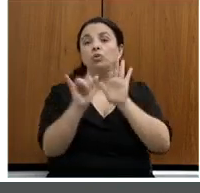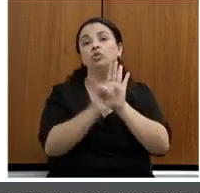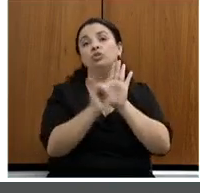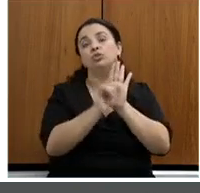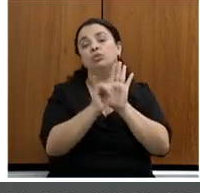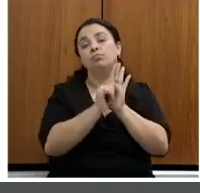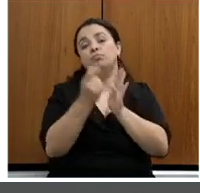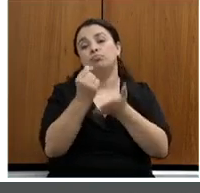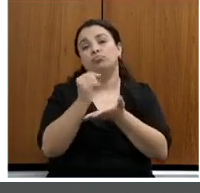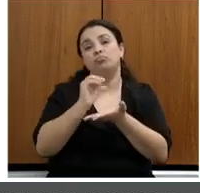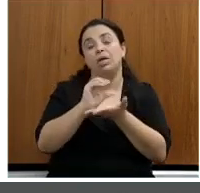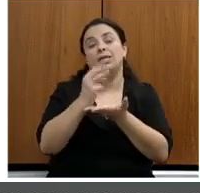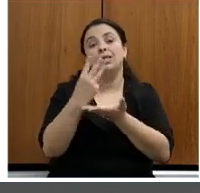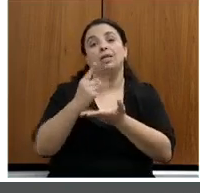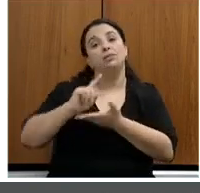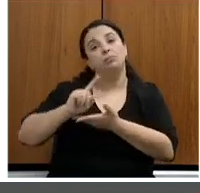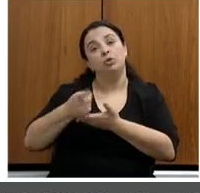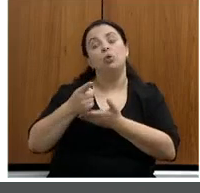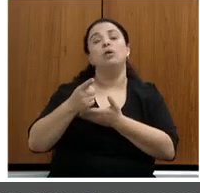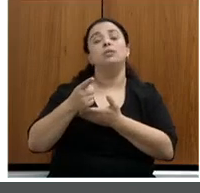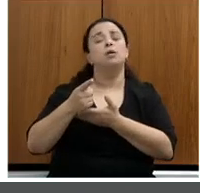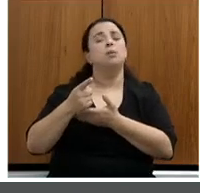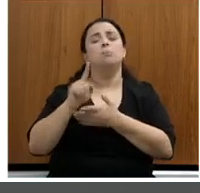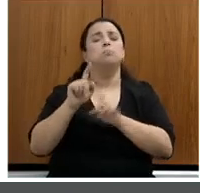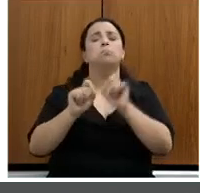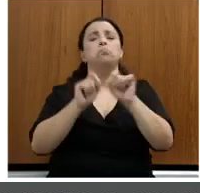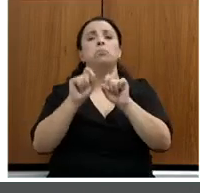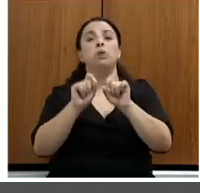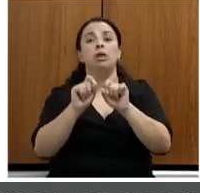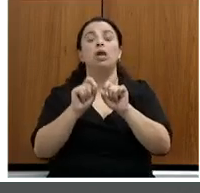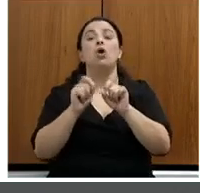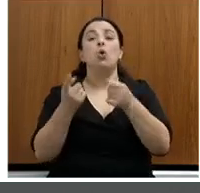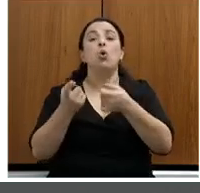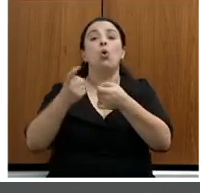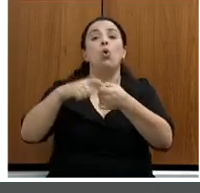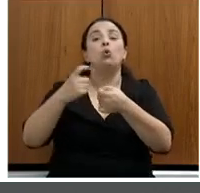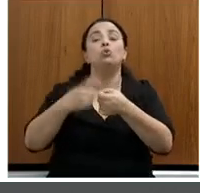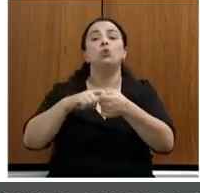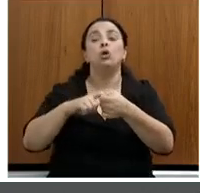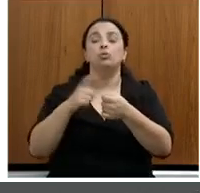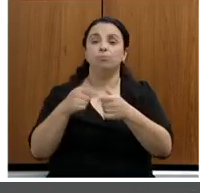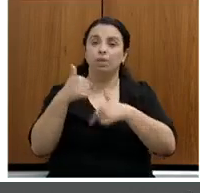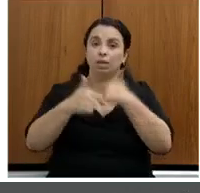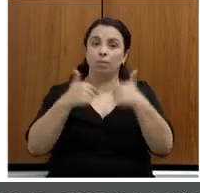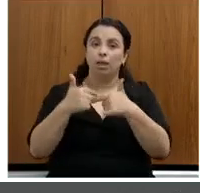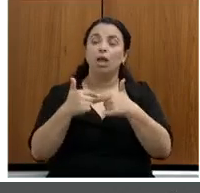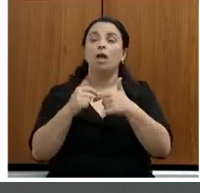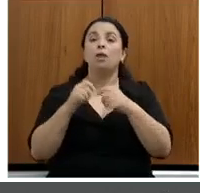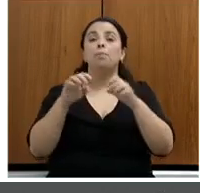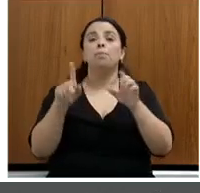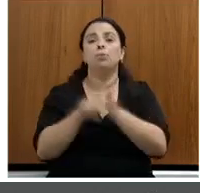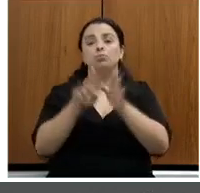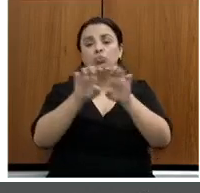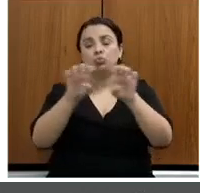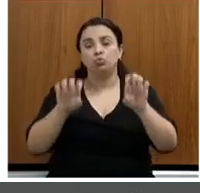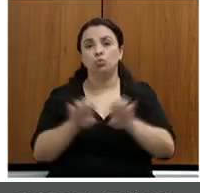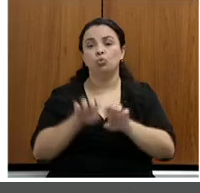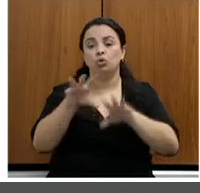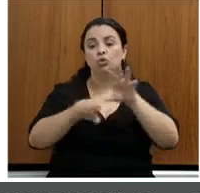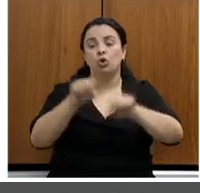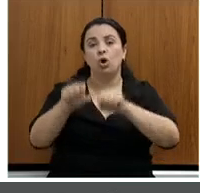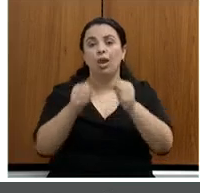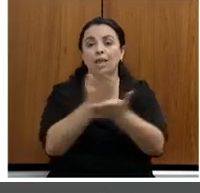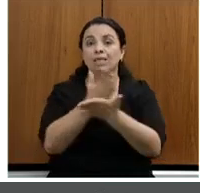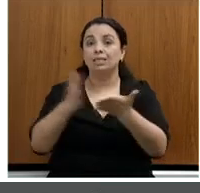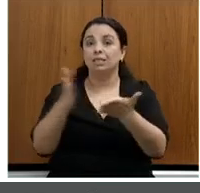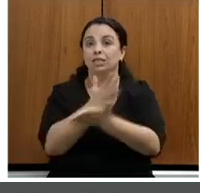intermunicipais trabalharem e estruturarem a coleta seletiva de lixo. Licitação do processo de